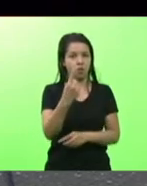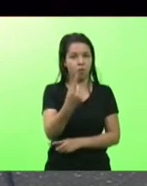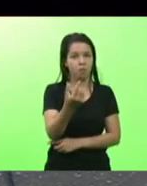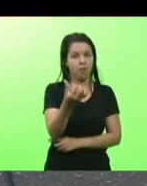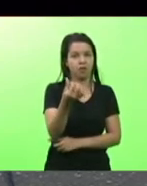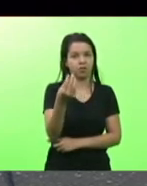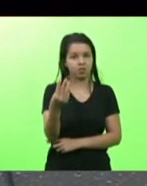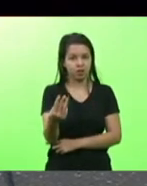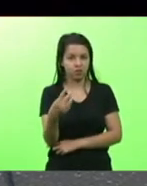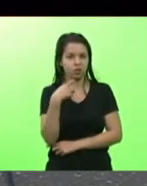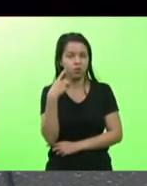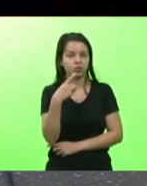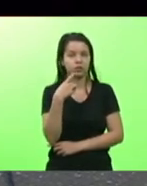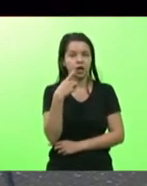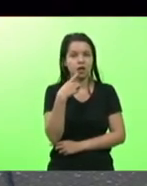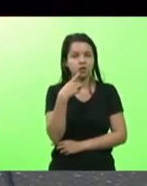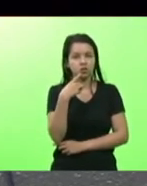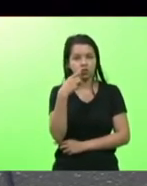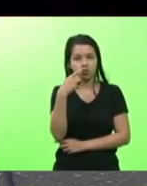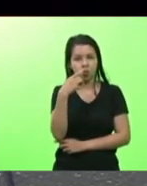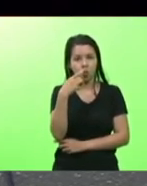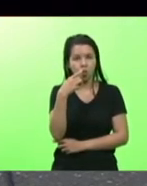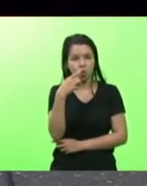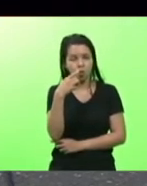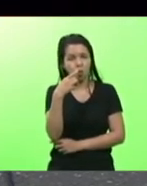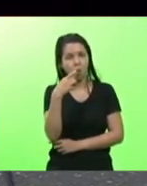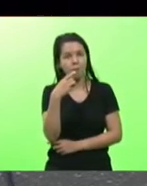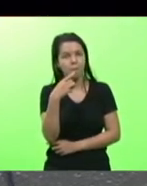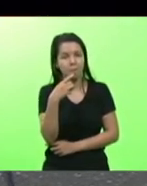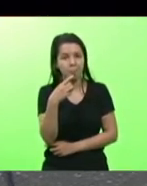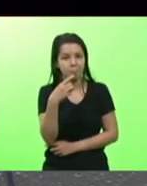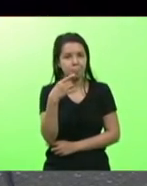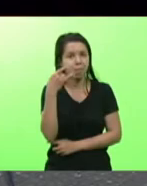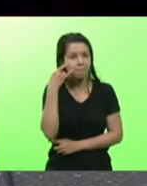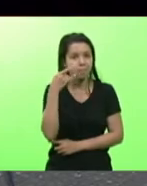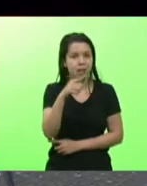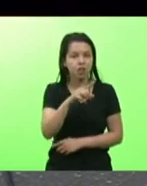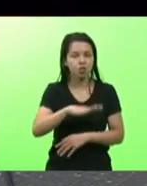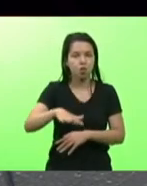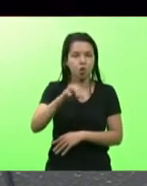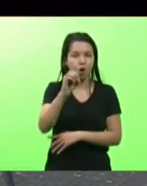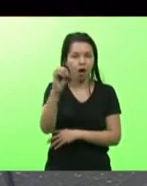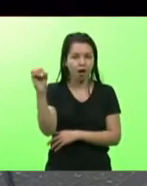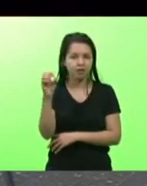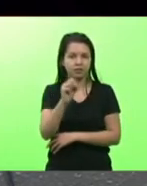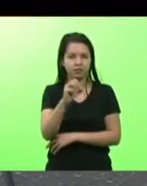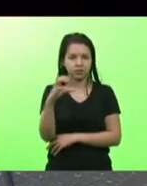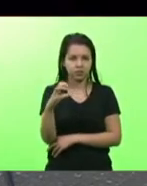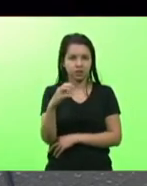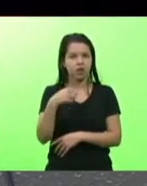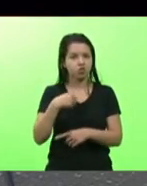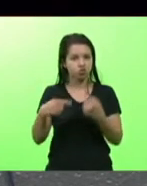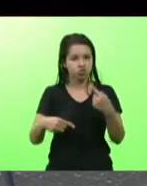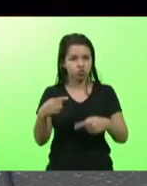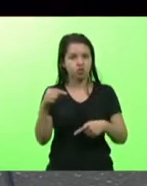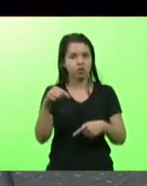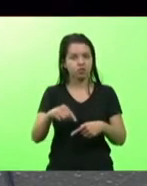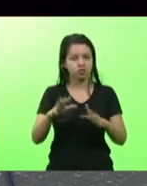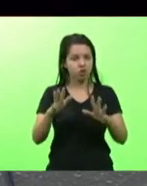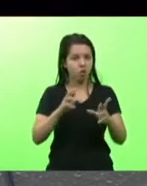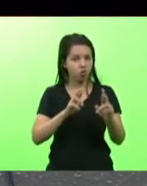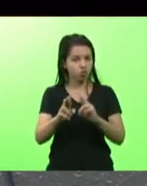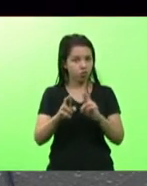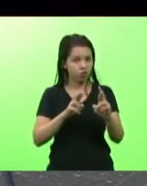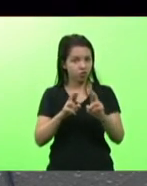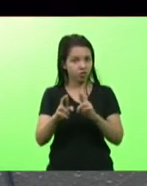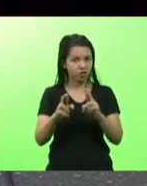Mauro lá no nosso extremo oeste de Santa Catarina como já tratei aqui uma uma rodovia que envergonha o